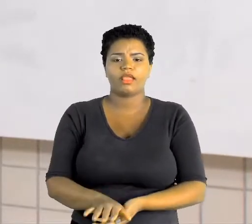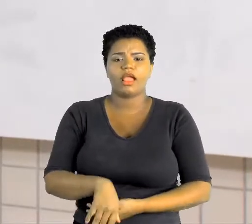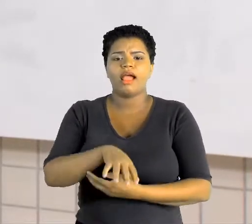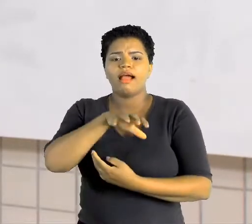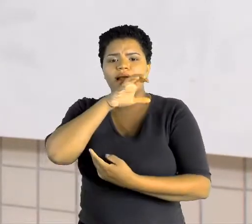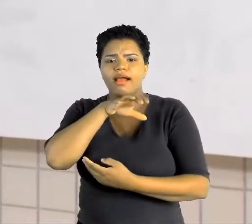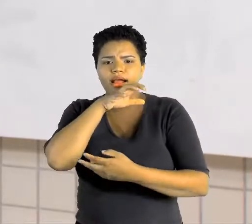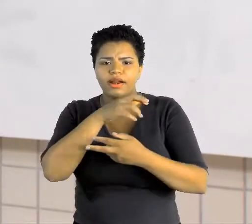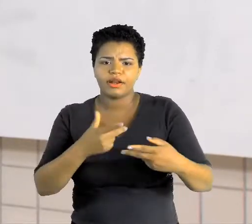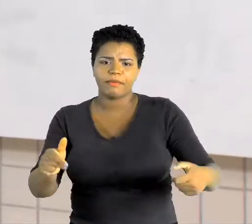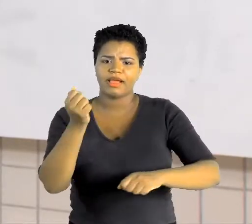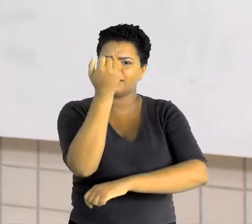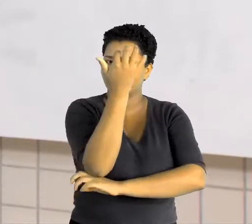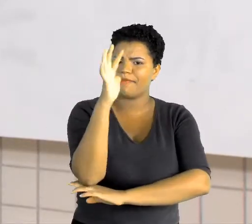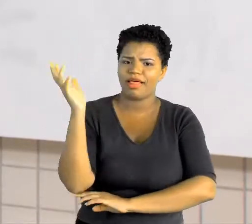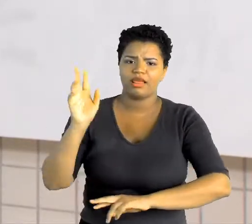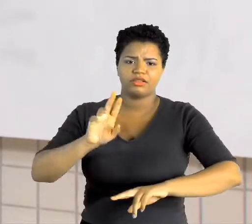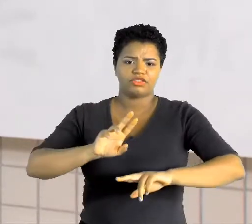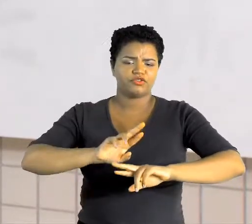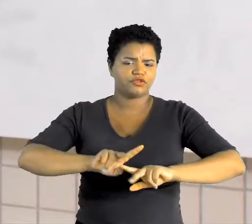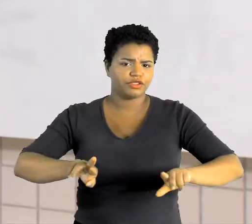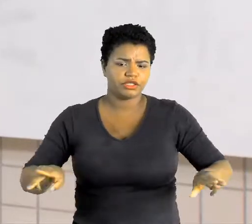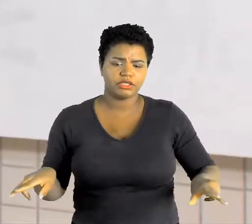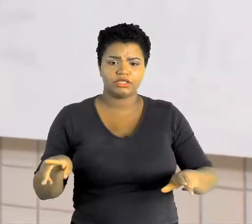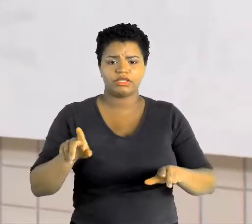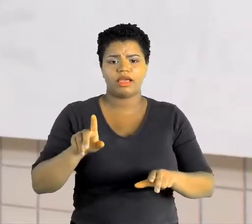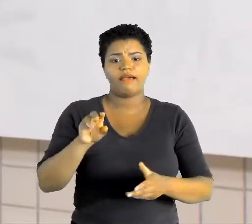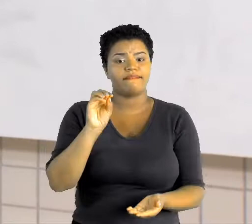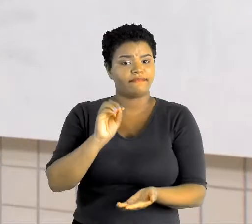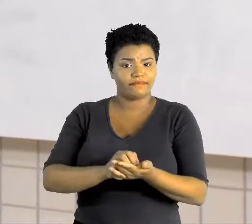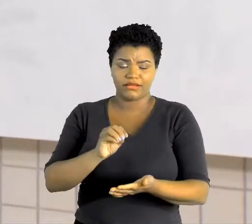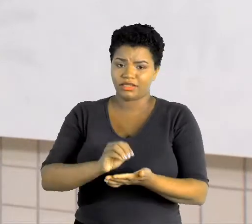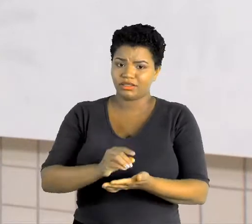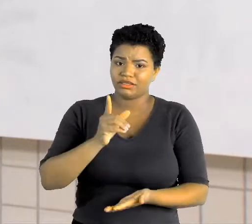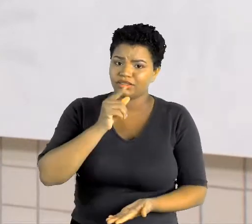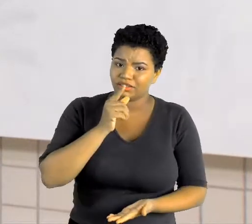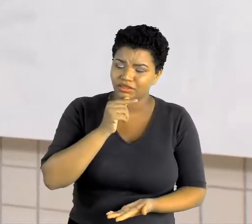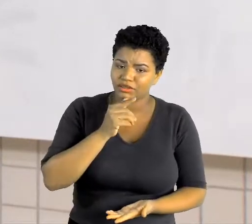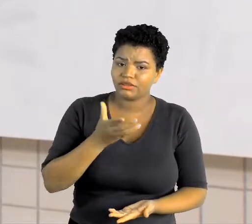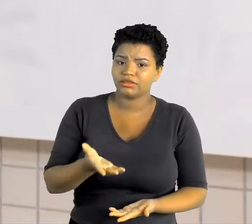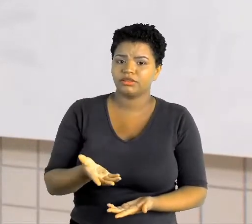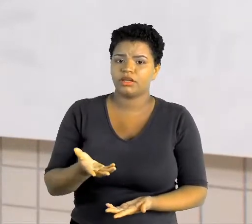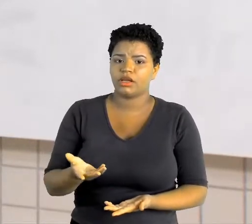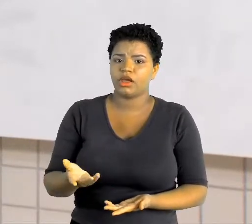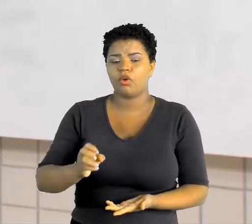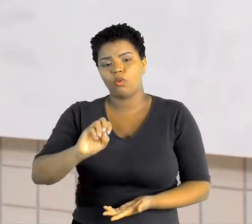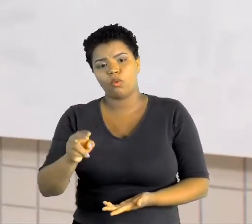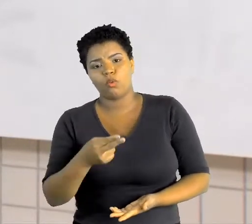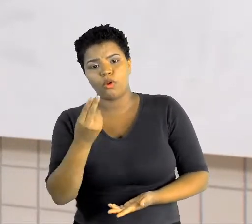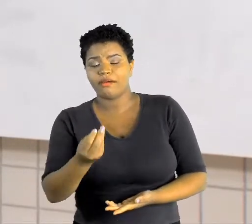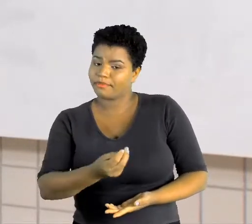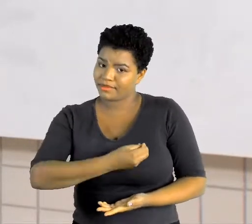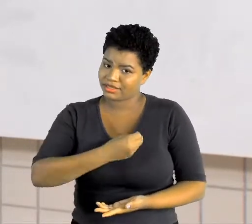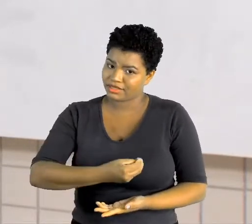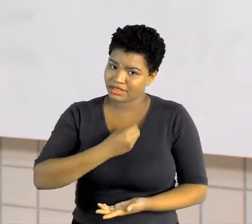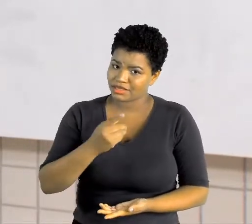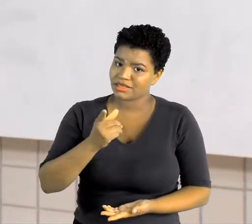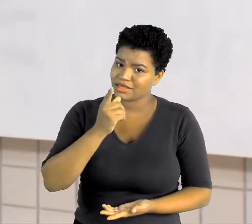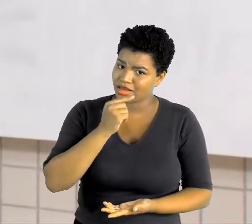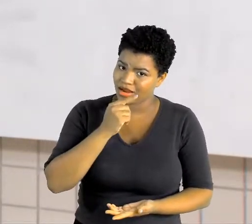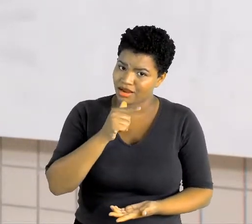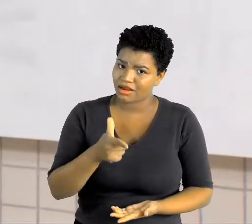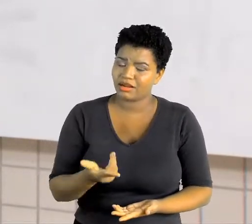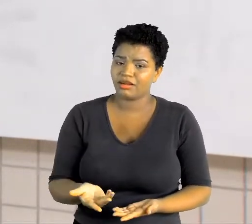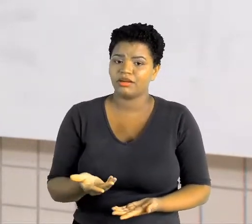animais e plantas diferentes. Então a falta de água ou a presença de água, ela faz com que a